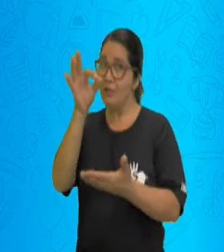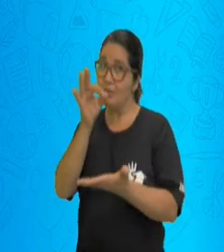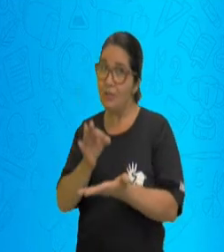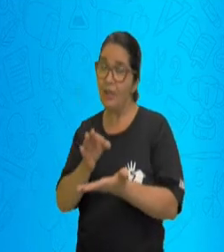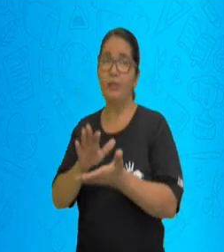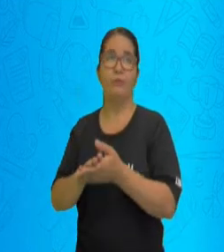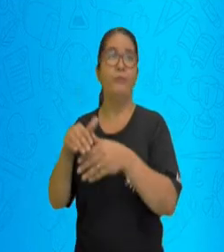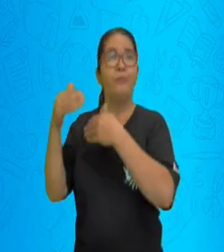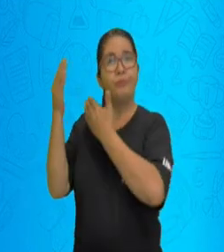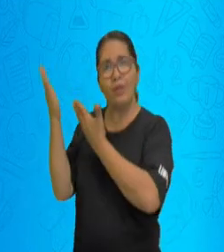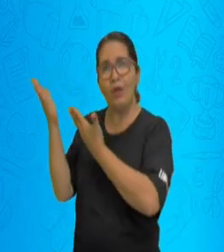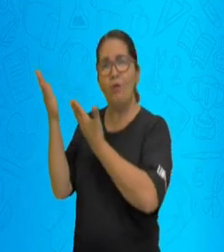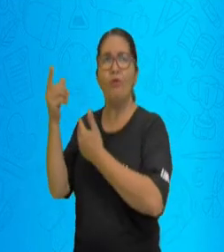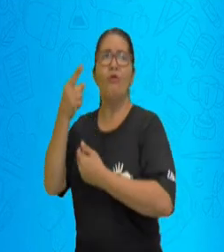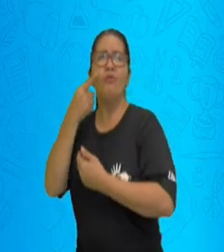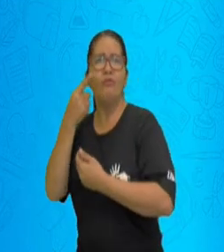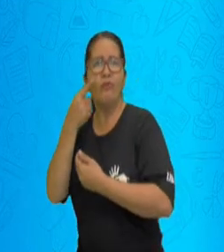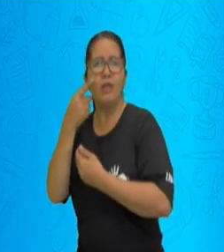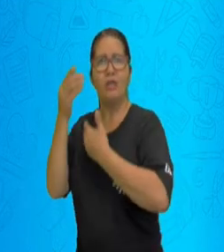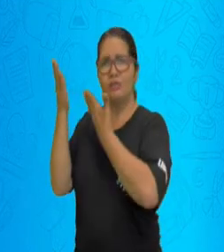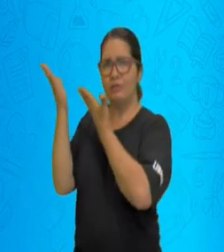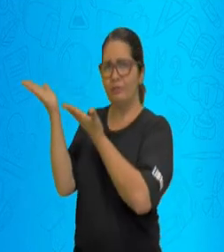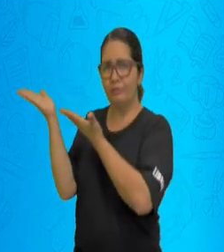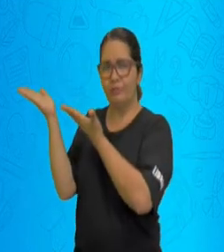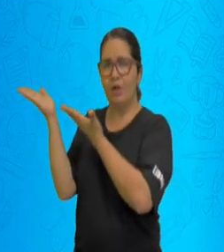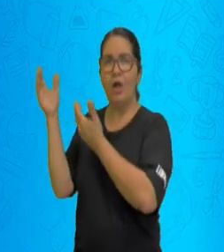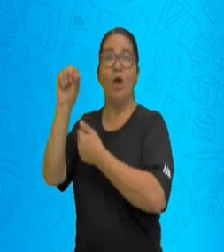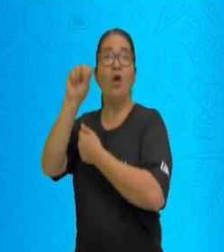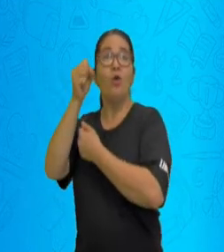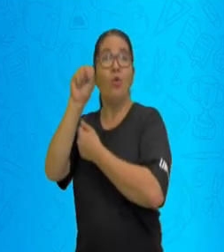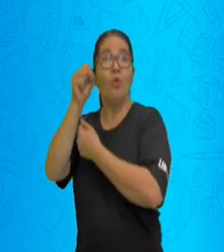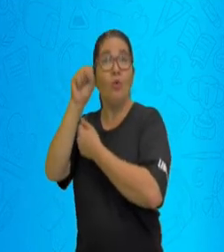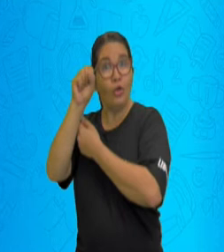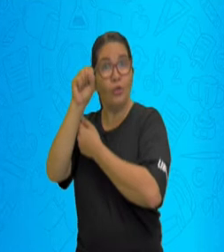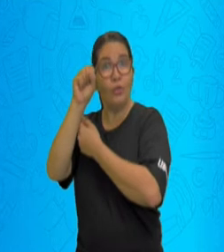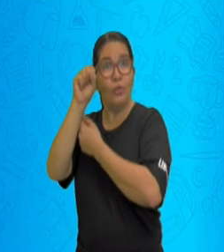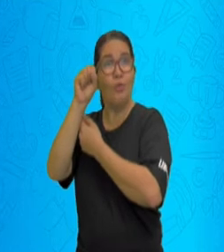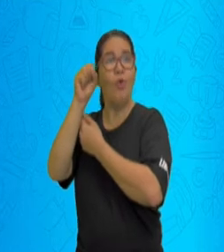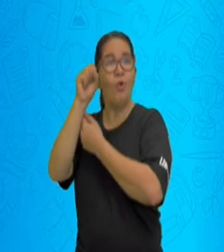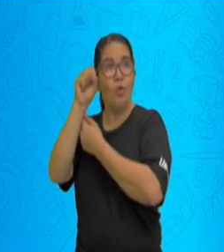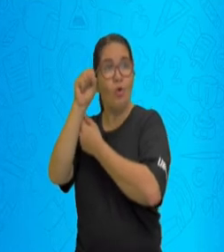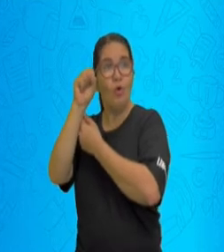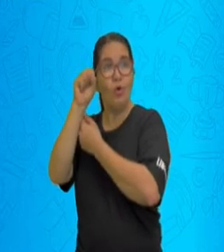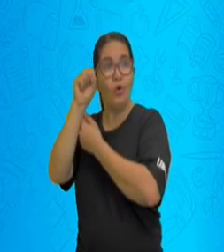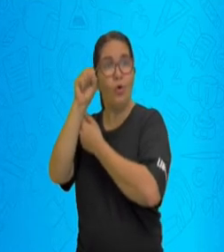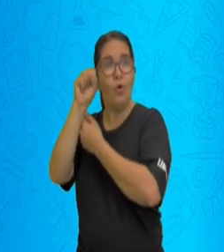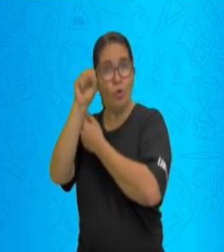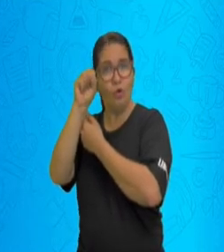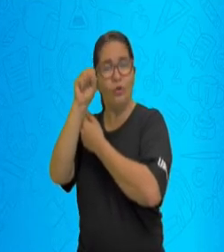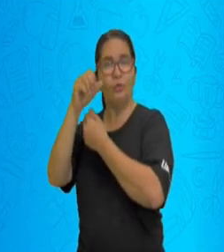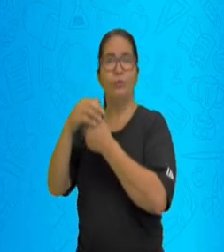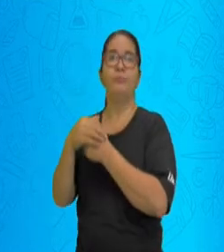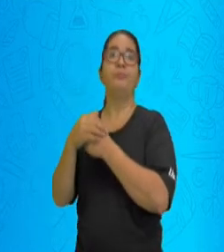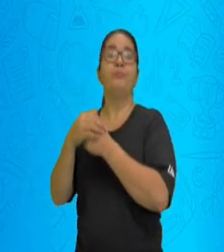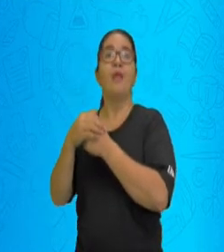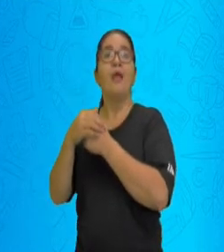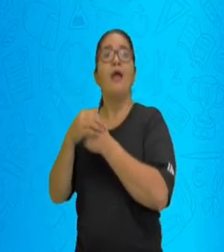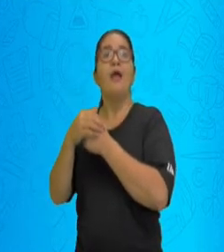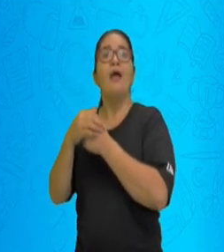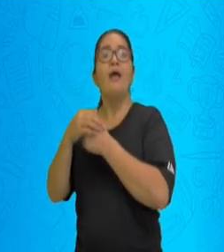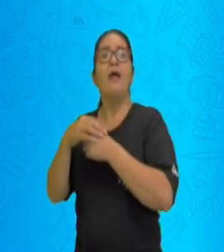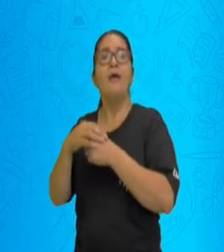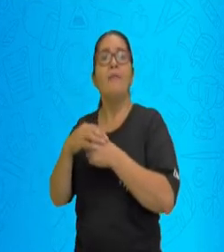8... O sinal que nós vamos utilizar é o quê? De maior. 8 é maior do que 5.